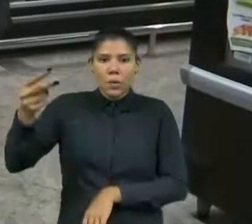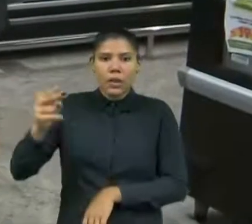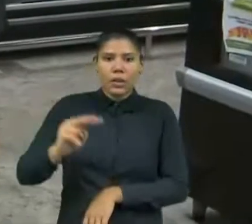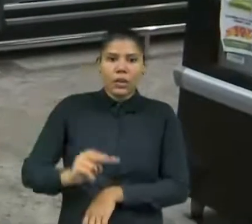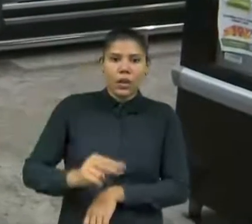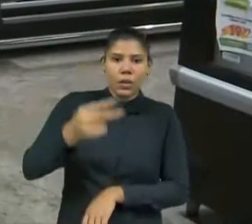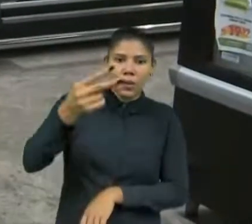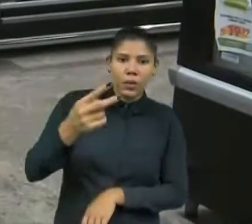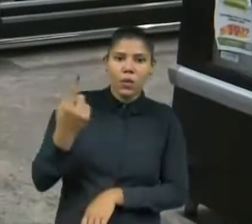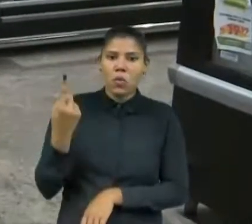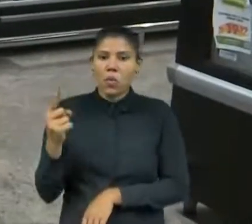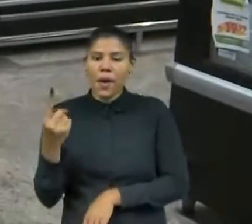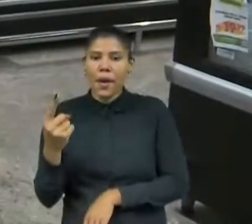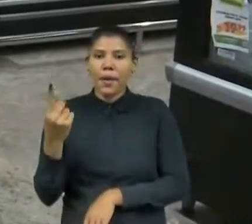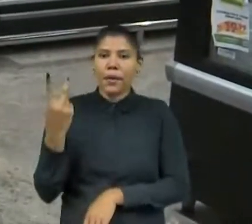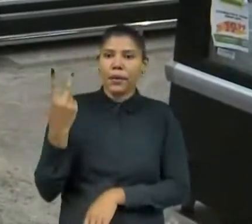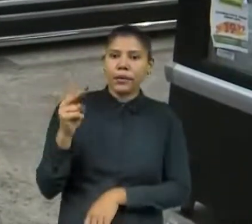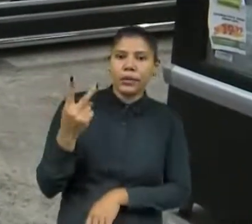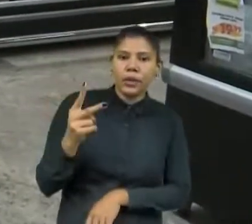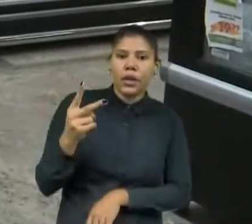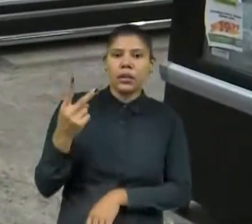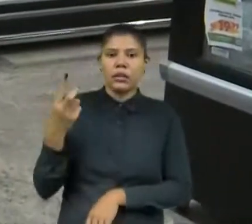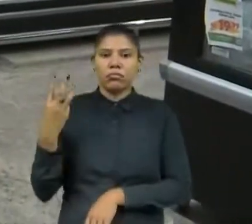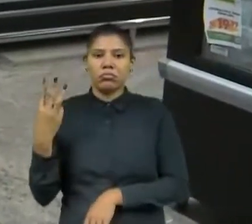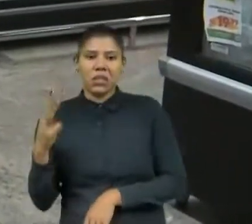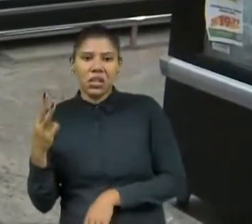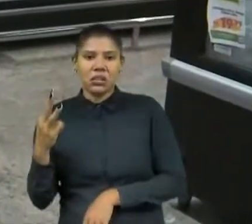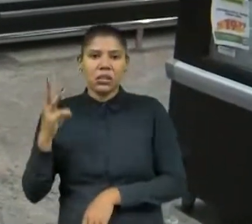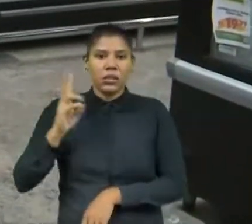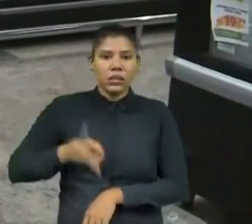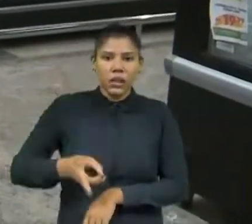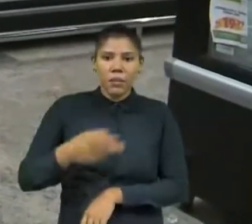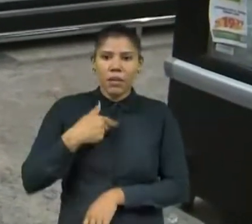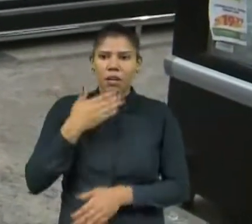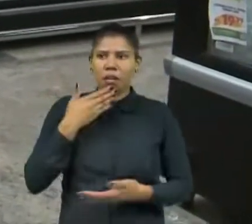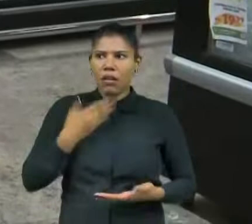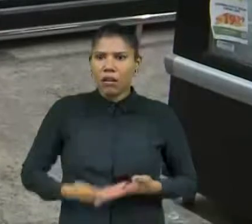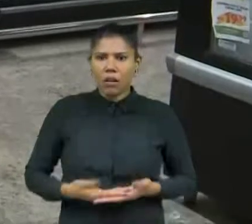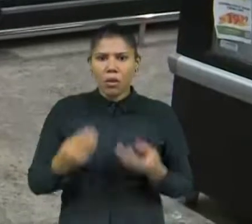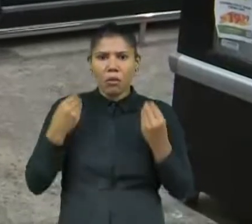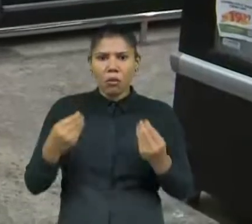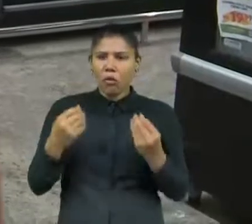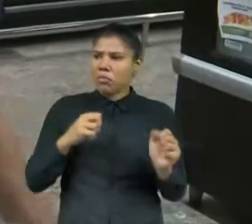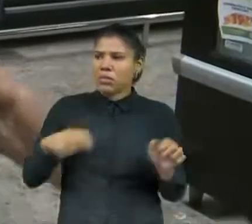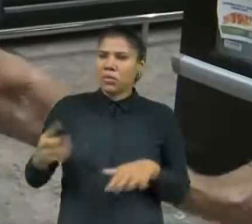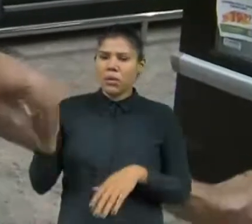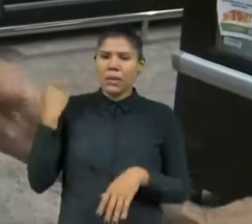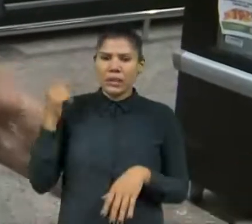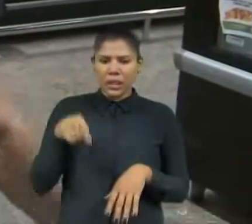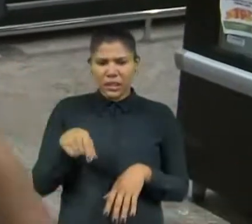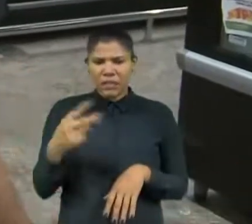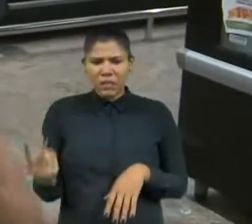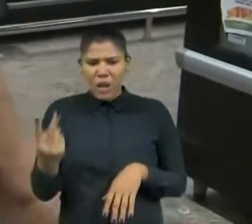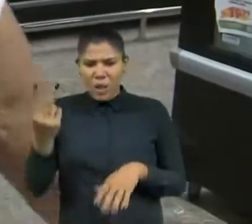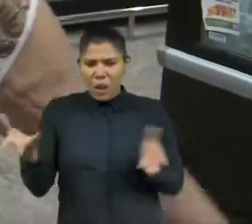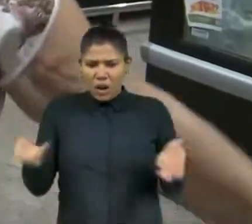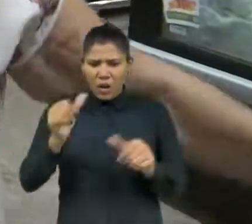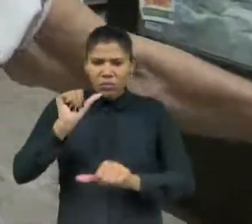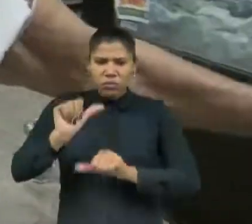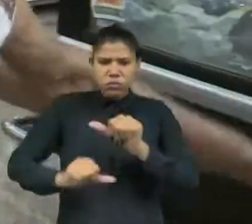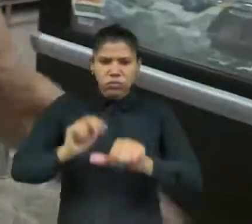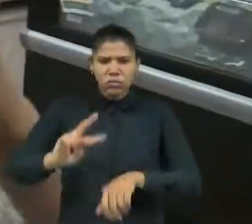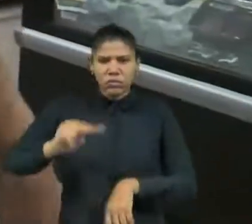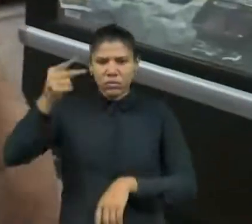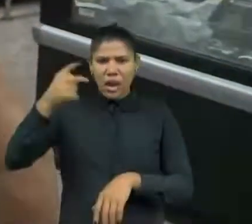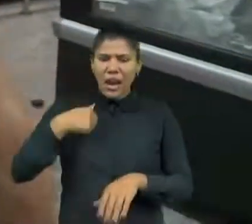aumentou R$,00, Então, é desse jeito. Eu fico, pasmo de ver, meu Deus do céu, aqui, estava procurando ali, eu digo, ali